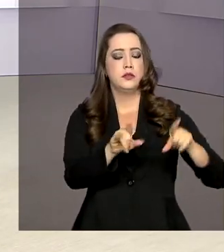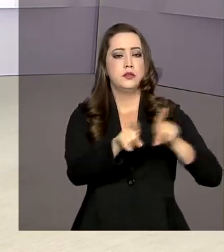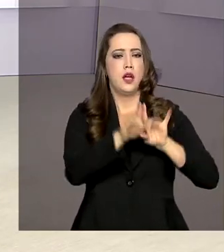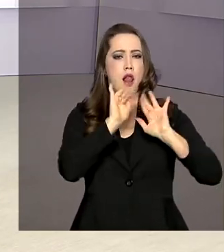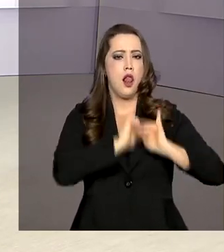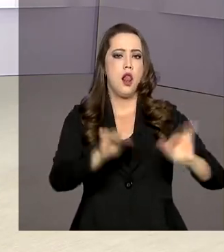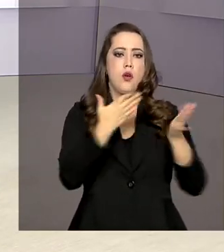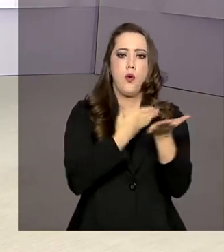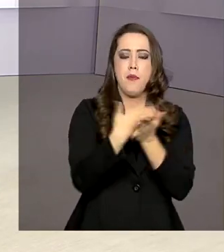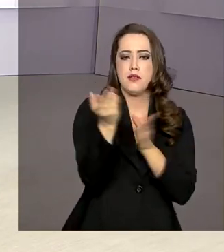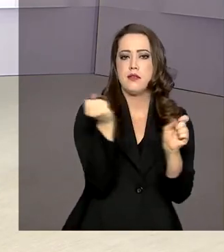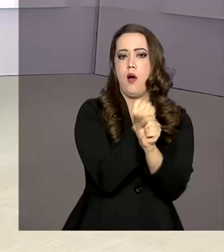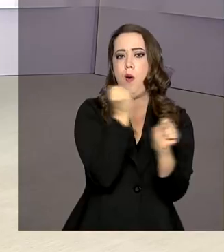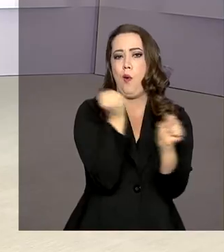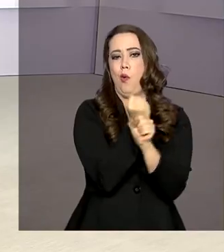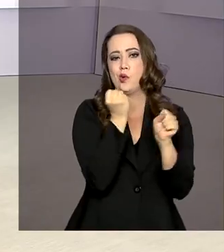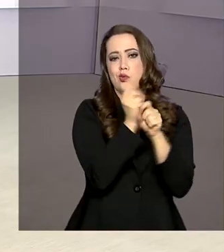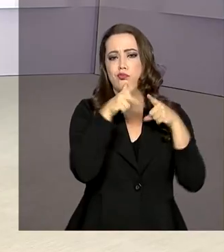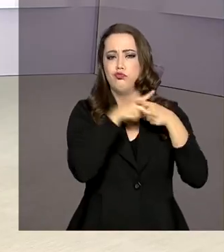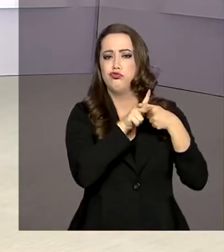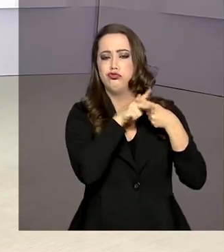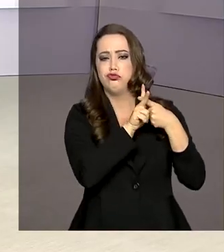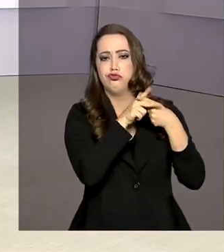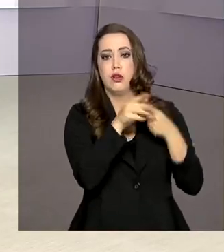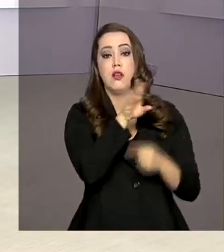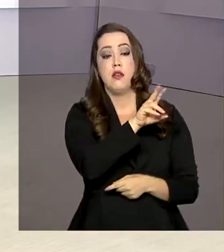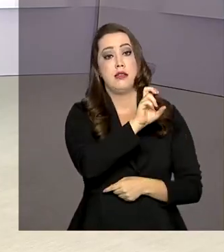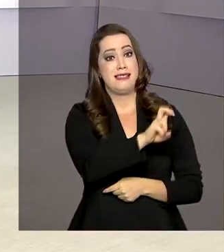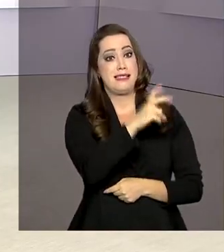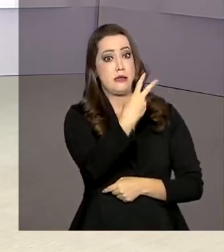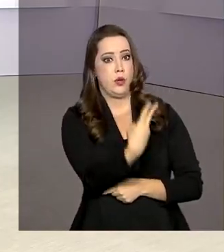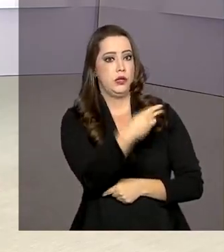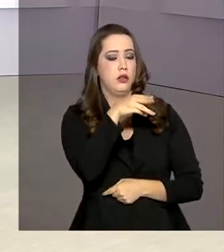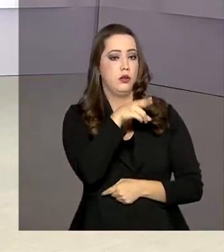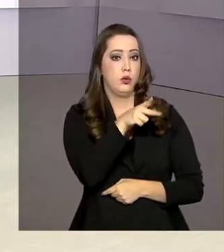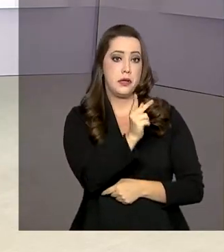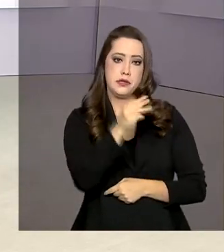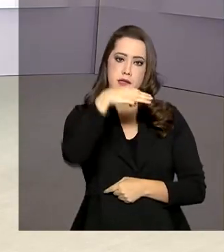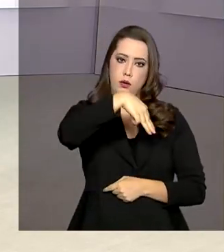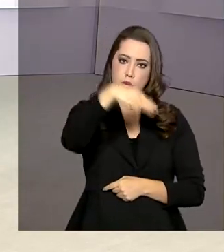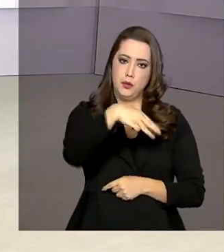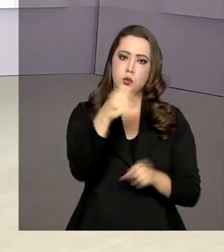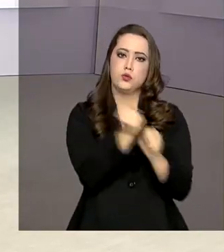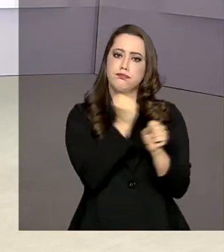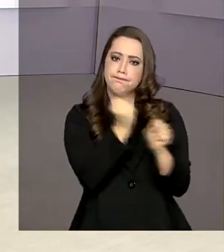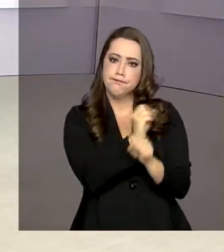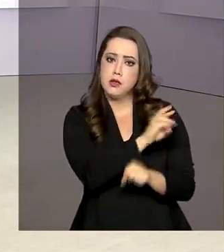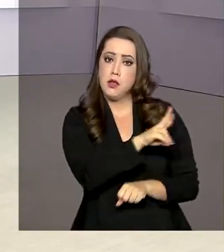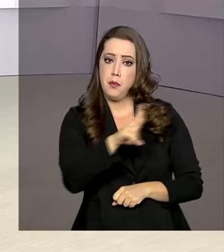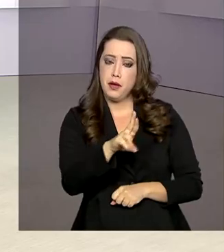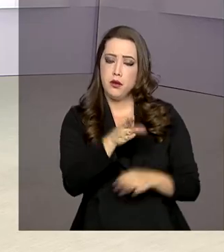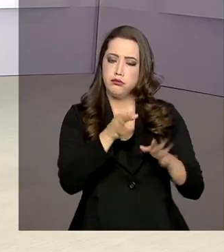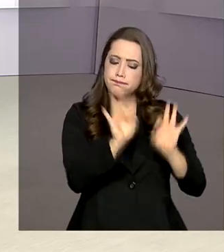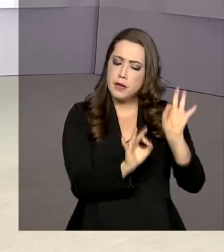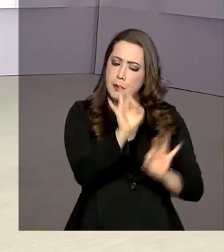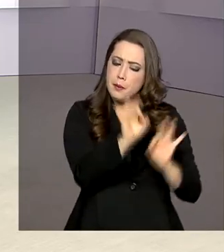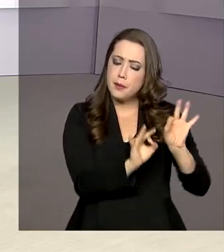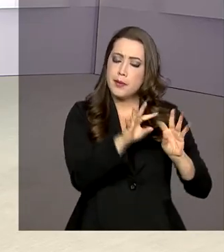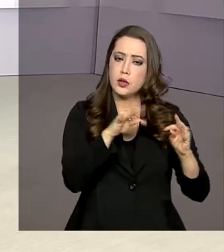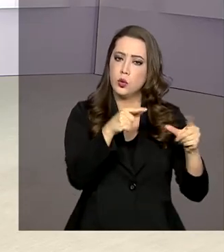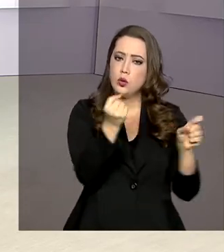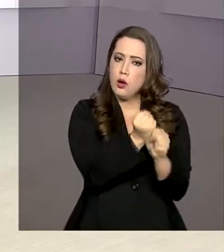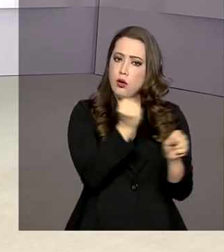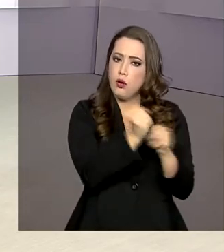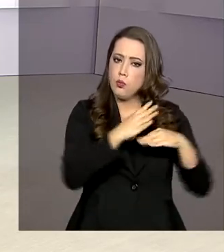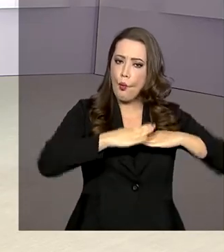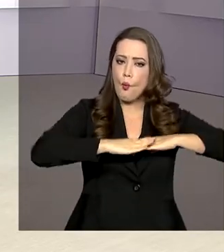reconstrução de 52 km da rodovia com a contratação de empresa para elaborar projeto e realizar as obras